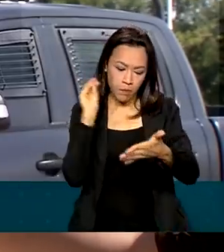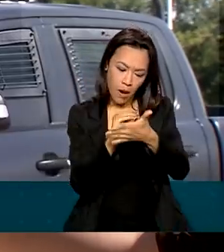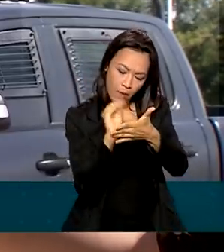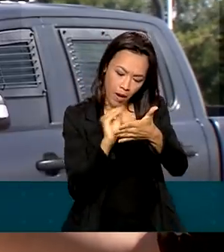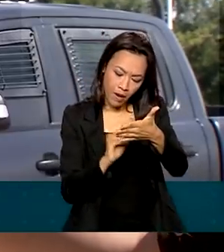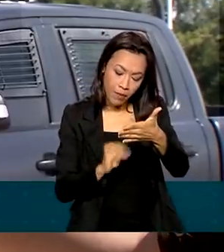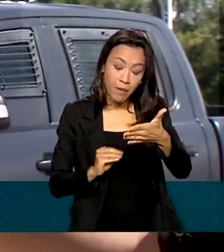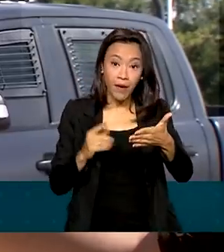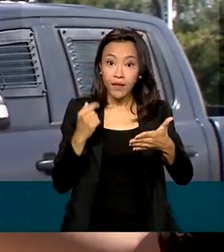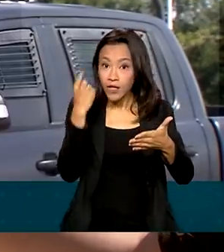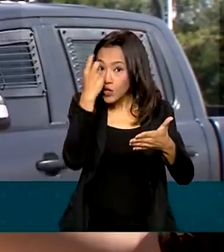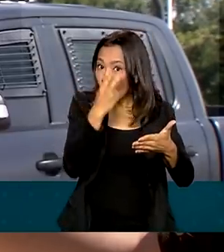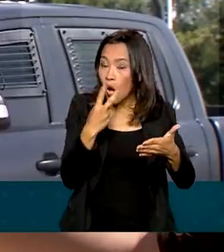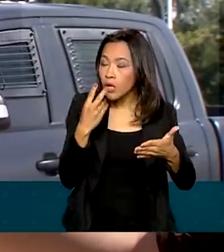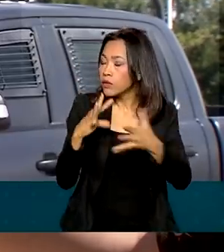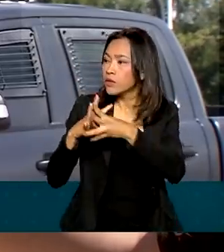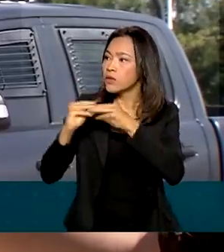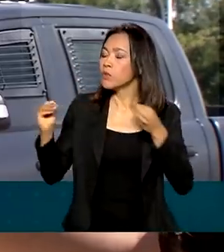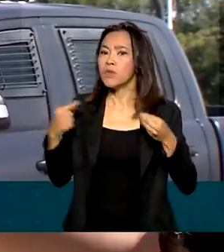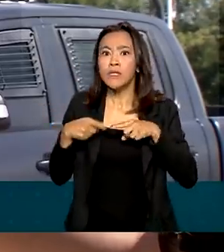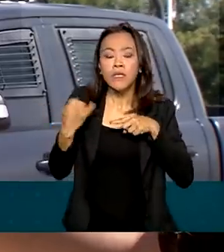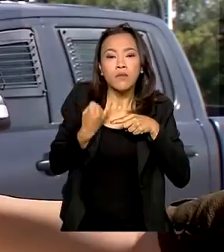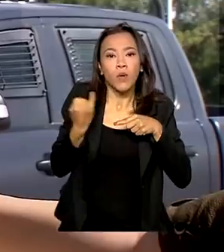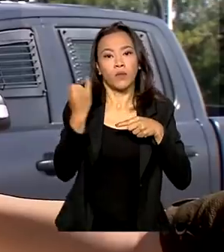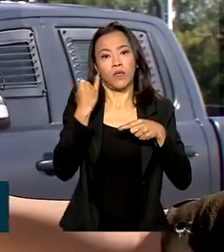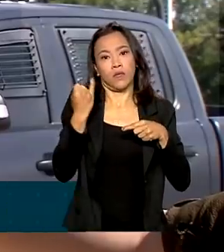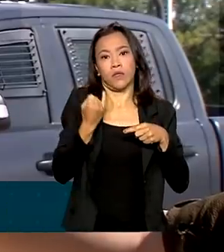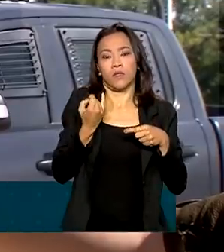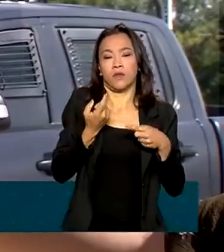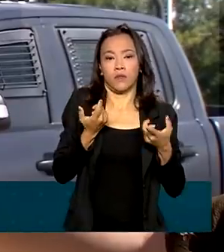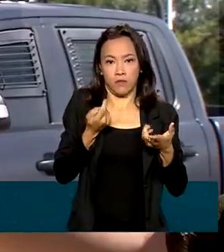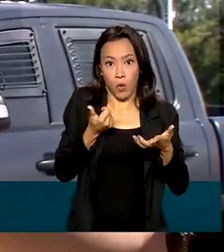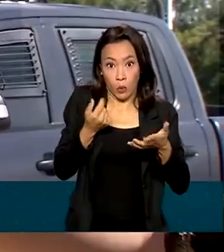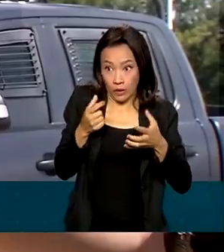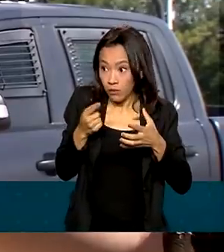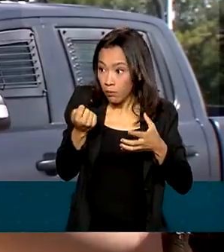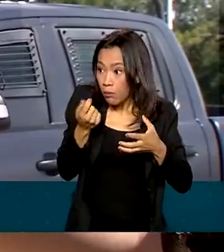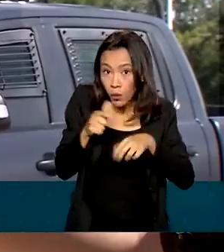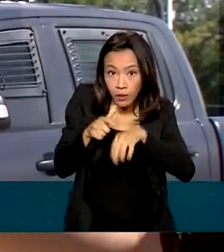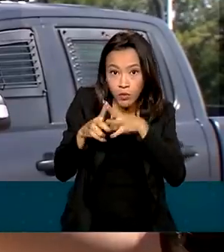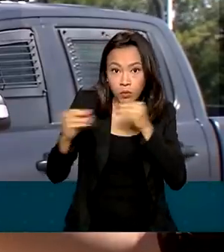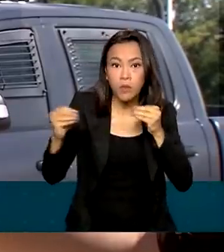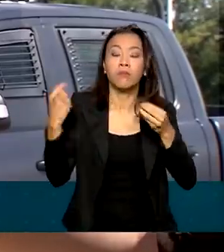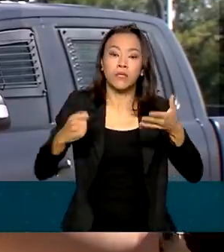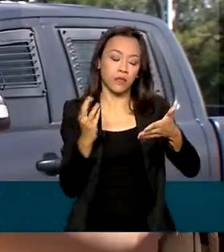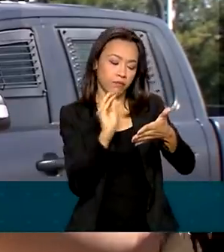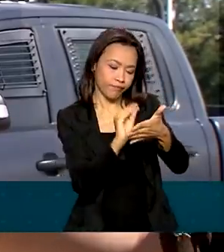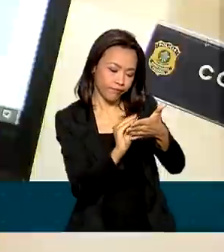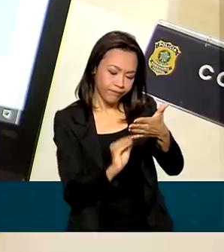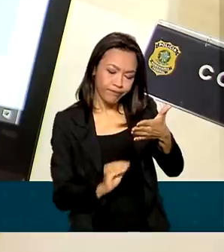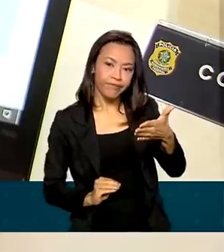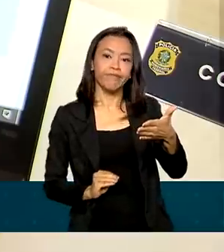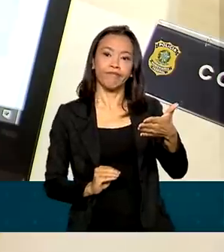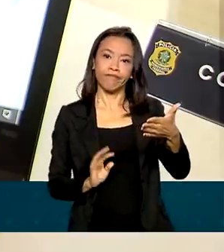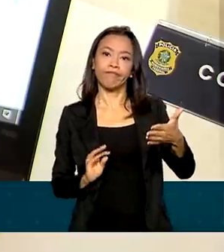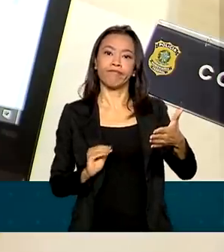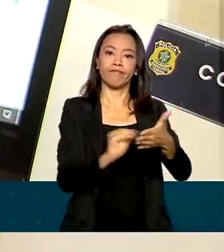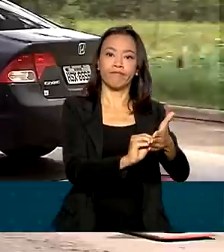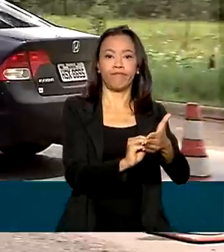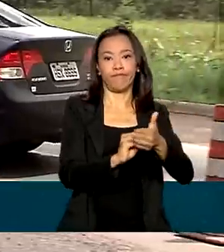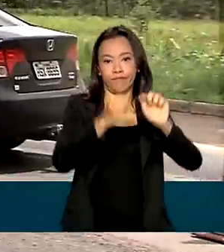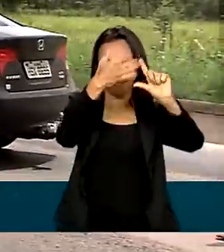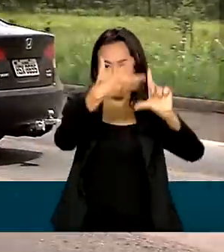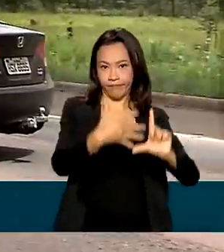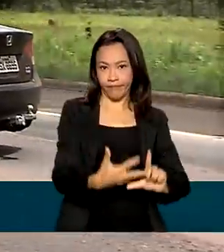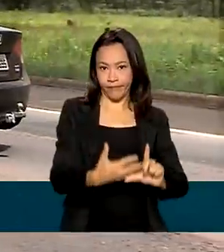que as primeiras horas pós-desaparecimento são importantíssimas para a gente lograr isso no encontro dessa pessoa desaparecida. Após o registro,